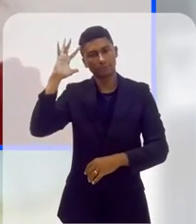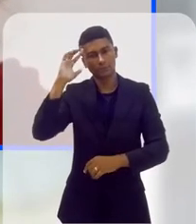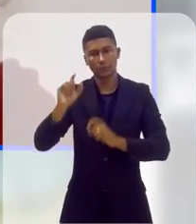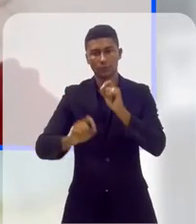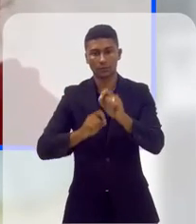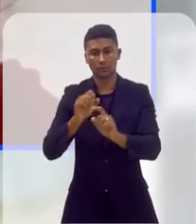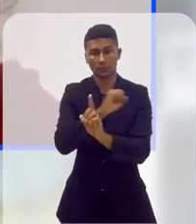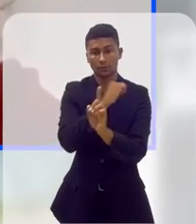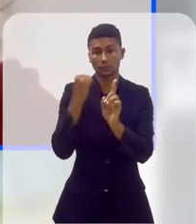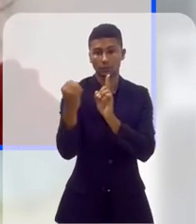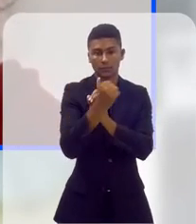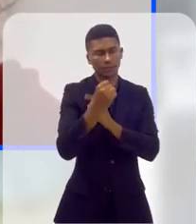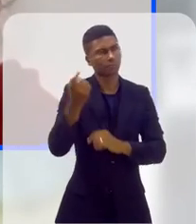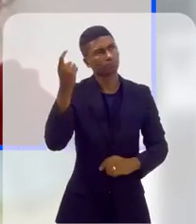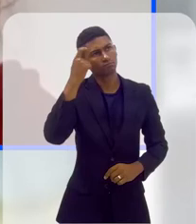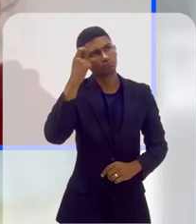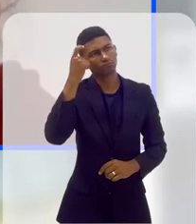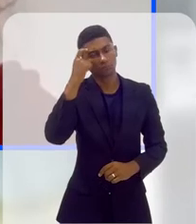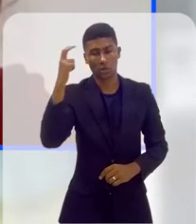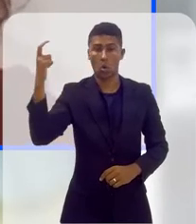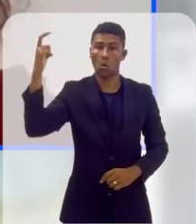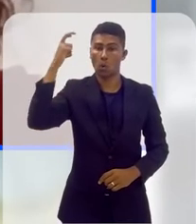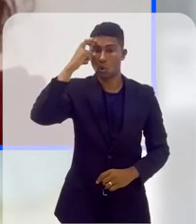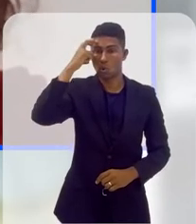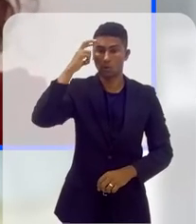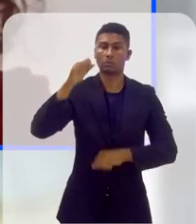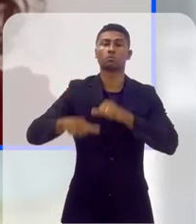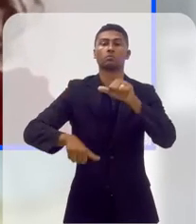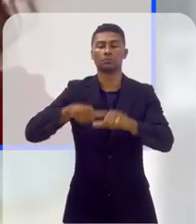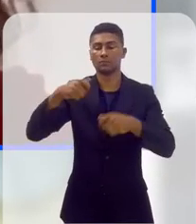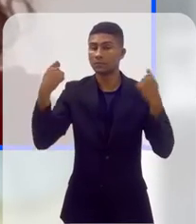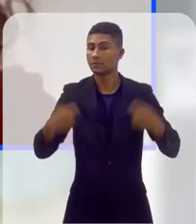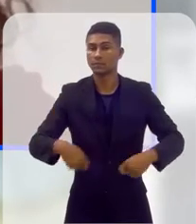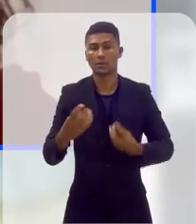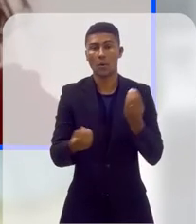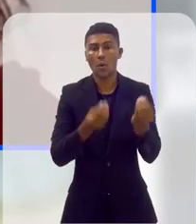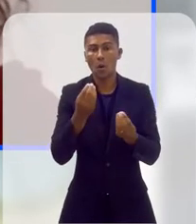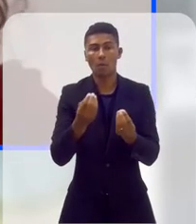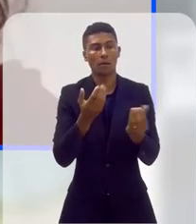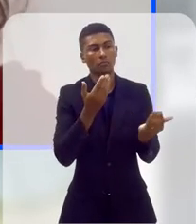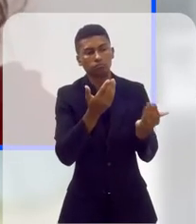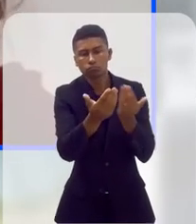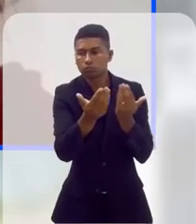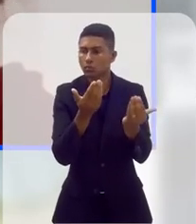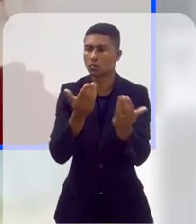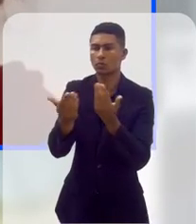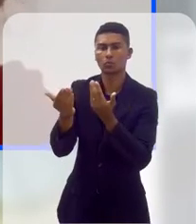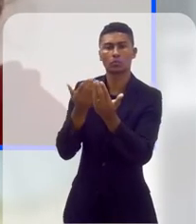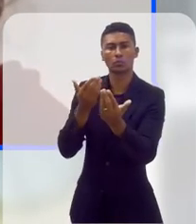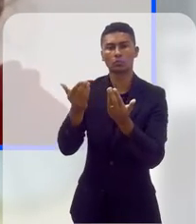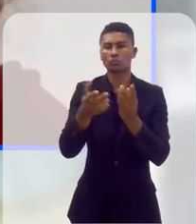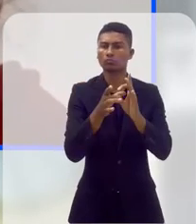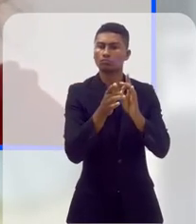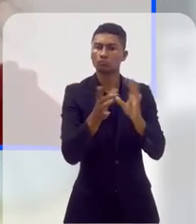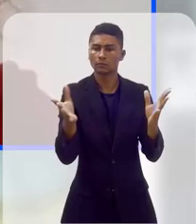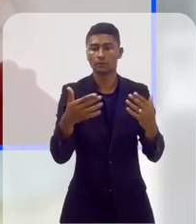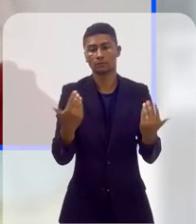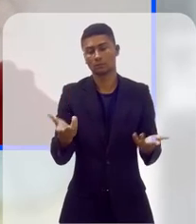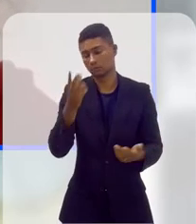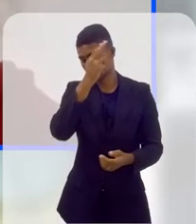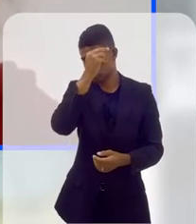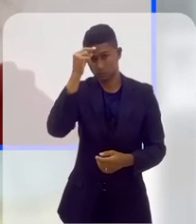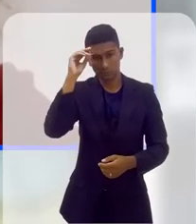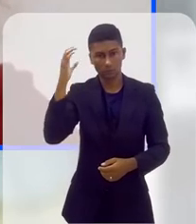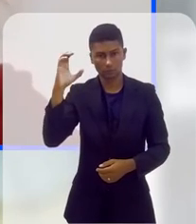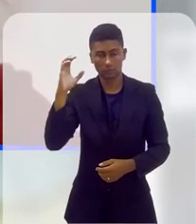A nossa cidade, ela acredita que essas mudanças culturais na cabeça da nossa sociedade precisam ser feitas de maneiras tranquilas e com diálogo